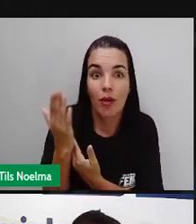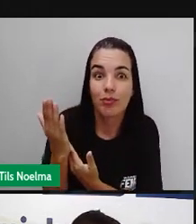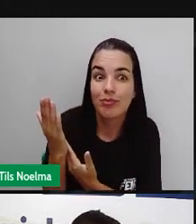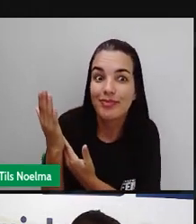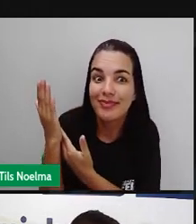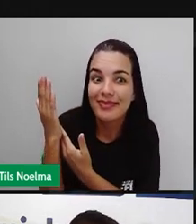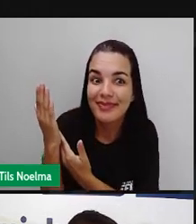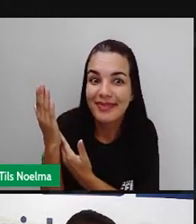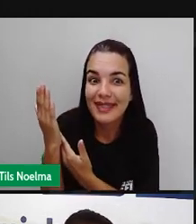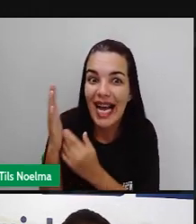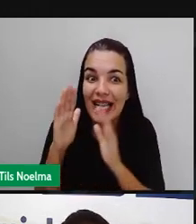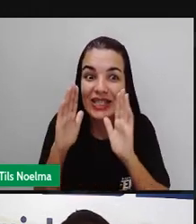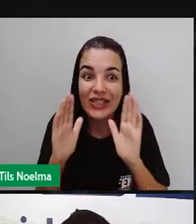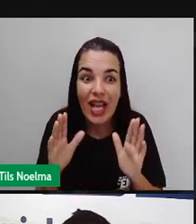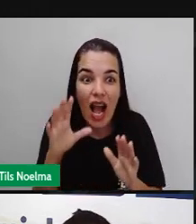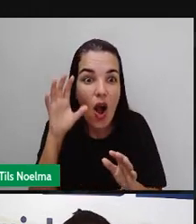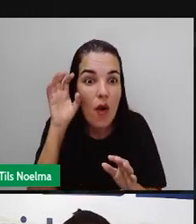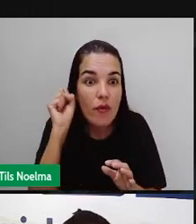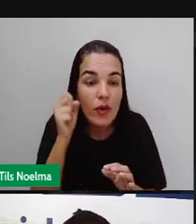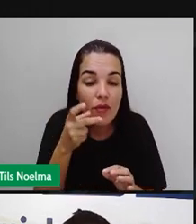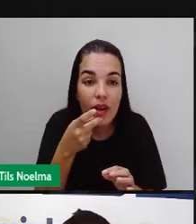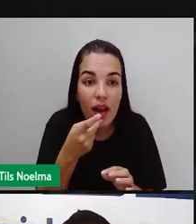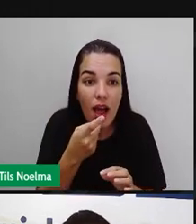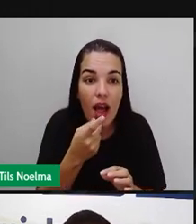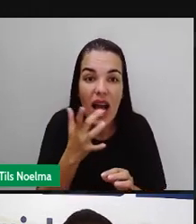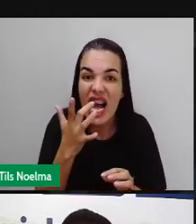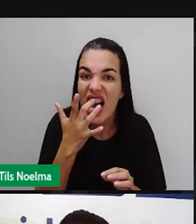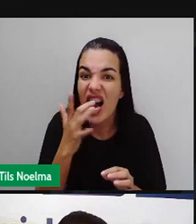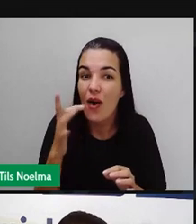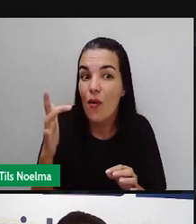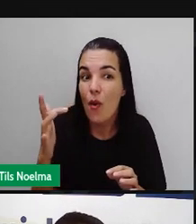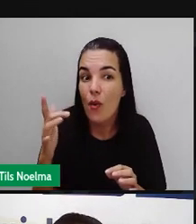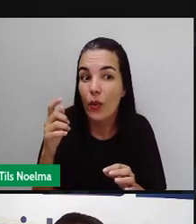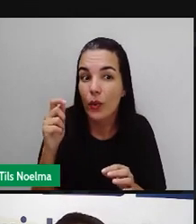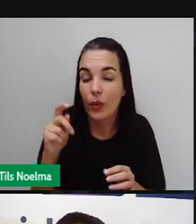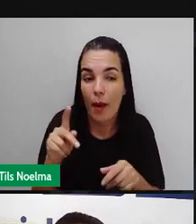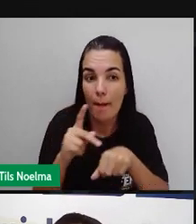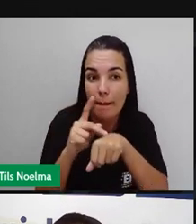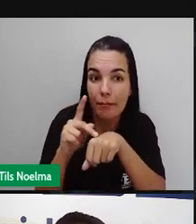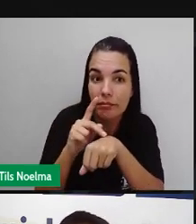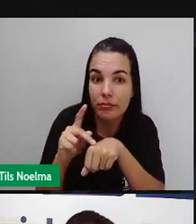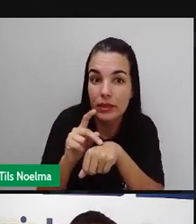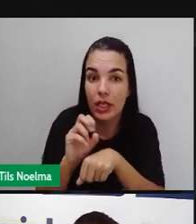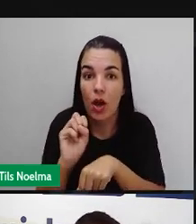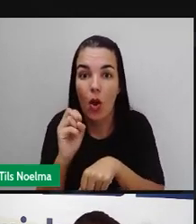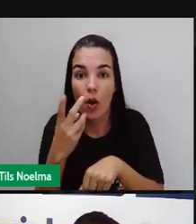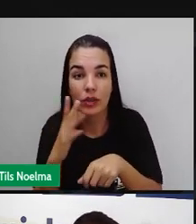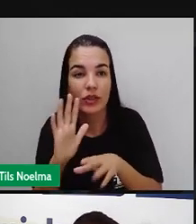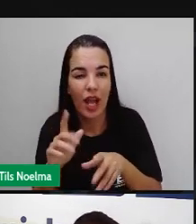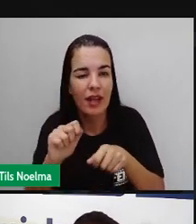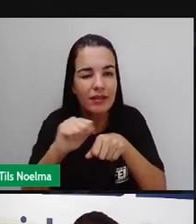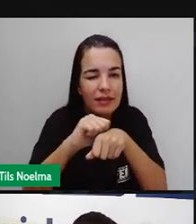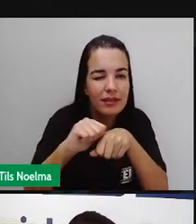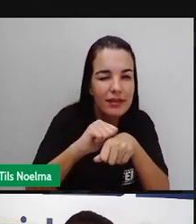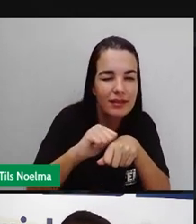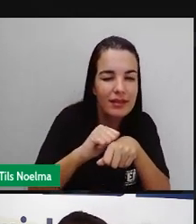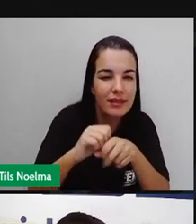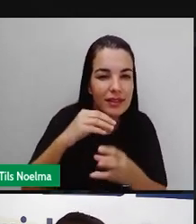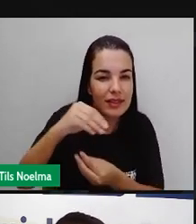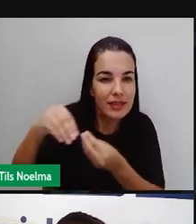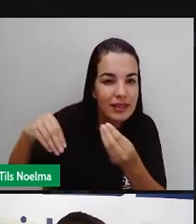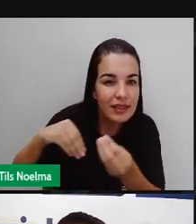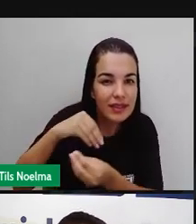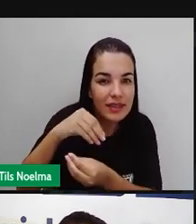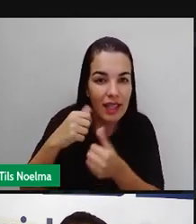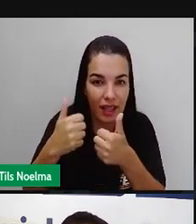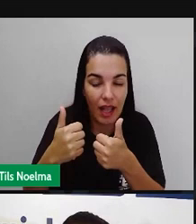negro ou ciclos da borracha? A gente já falou sobre o ciclo da borracha na aula passada e a gente